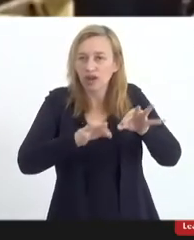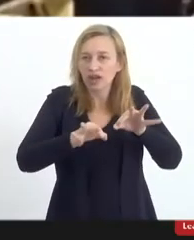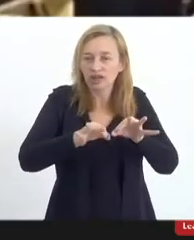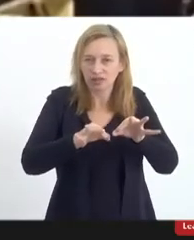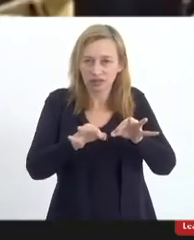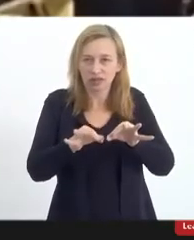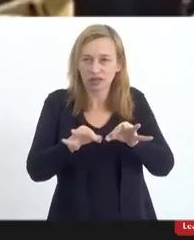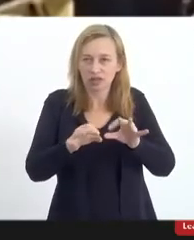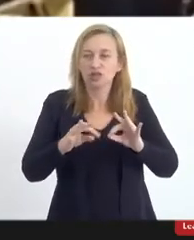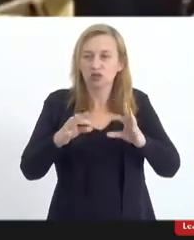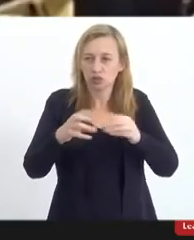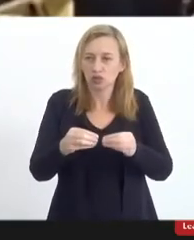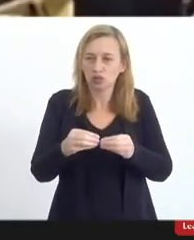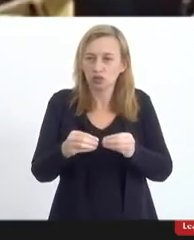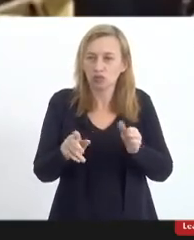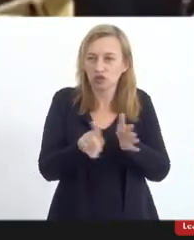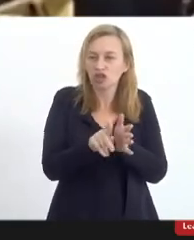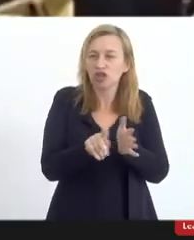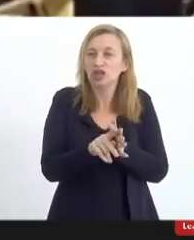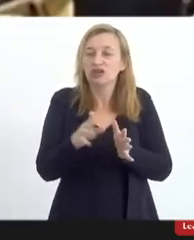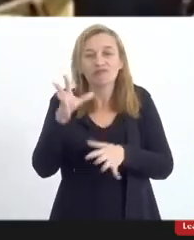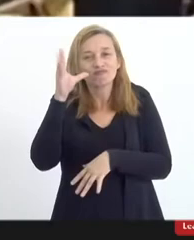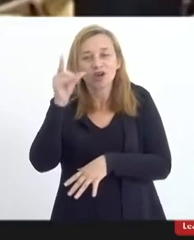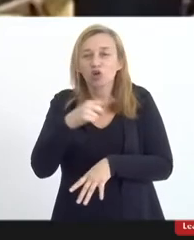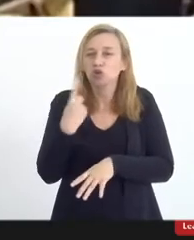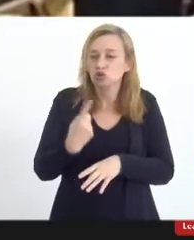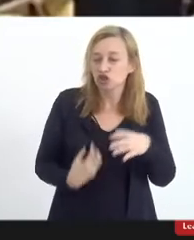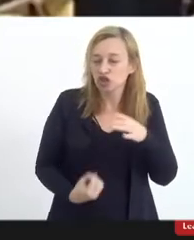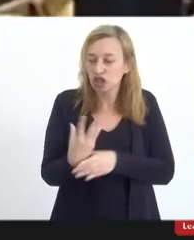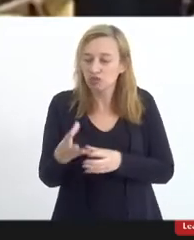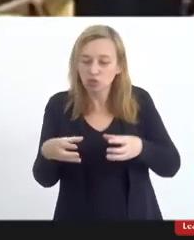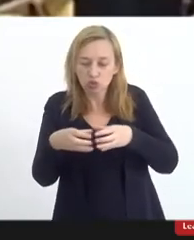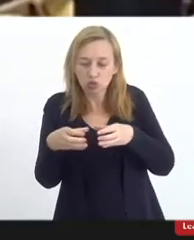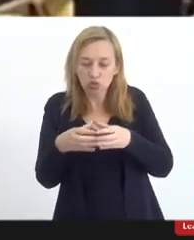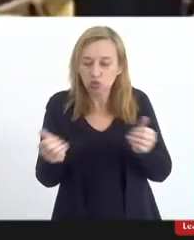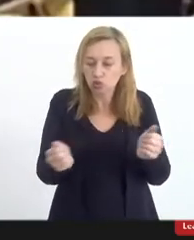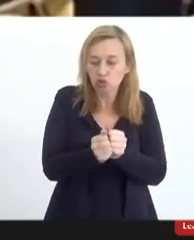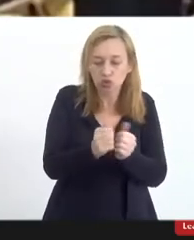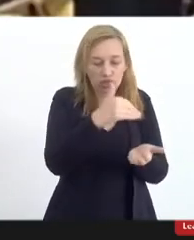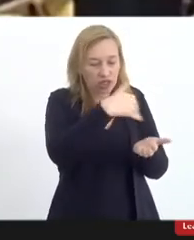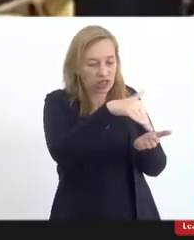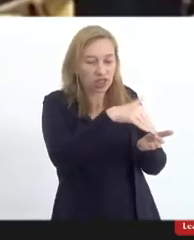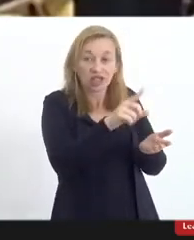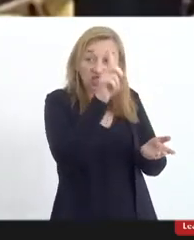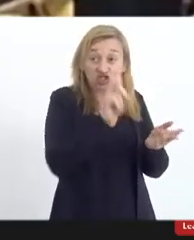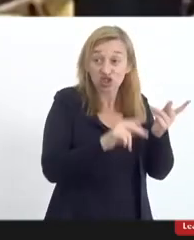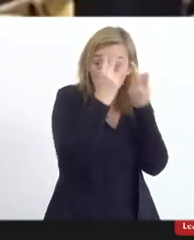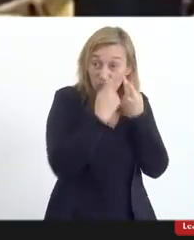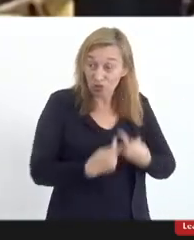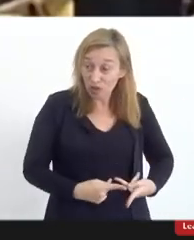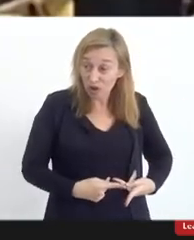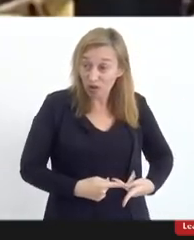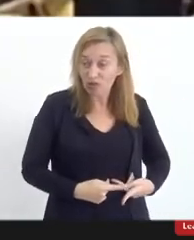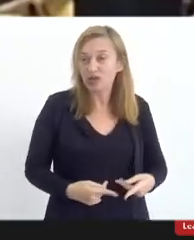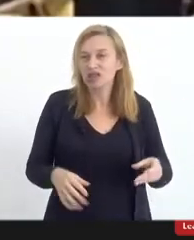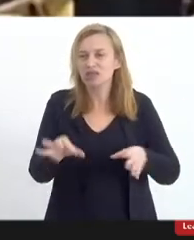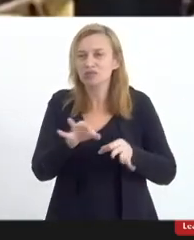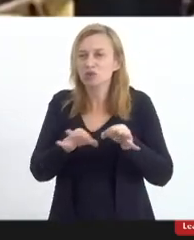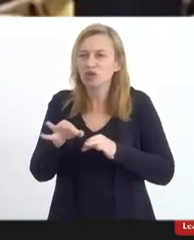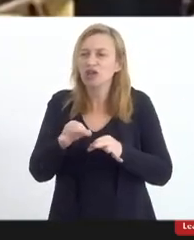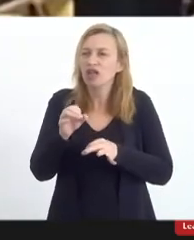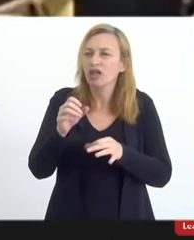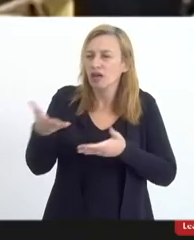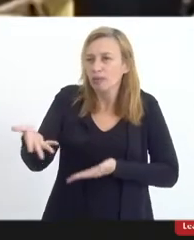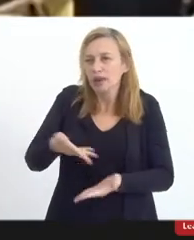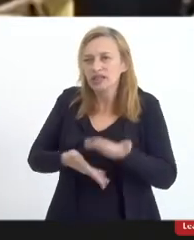E foi interessante, porque quando nós montamos um grupo junto com a Secretaria de Direitos Humanos, esse projeto é